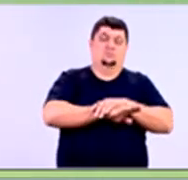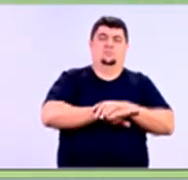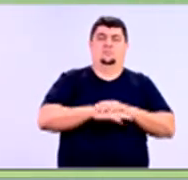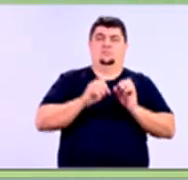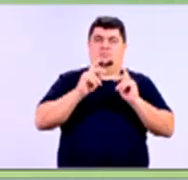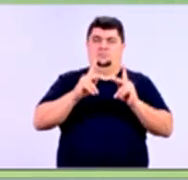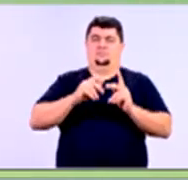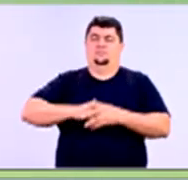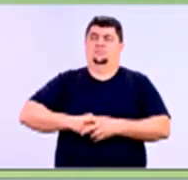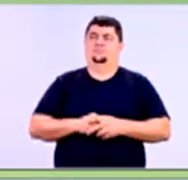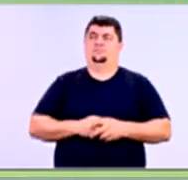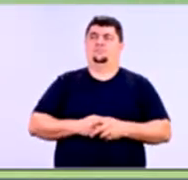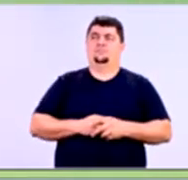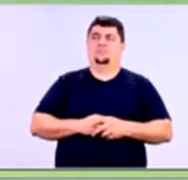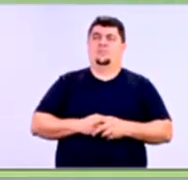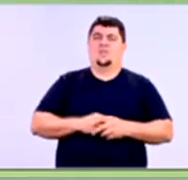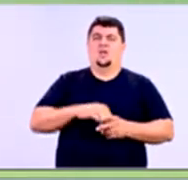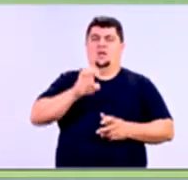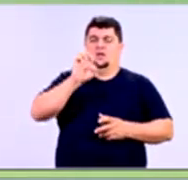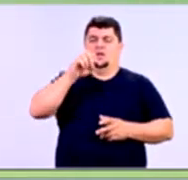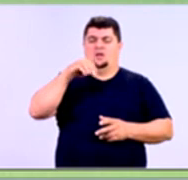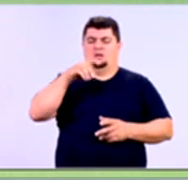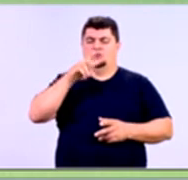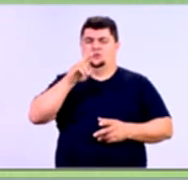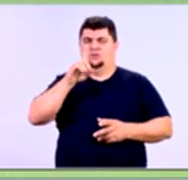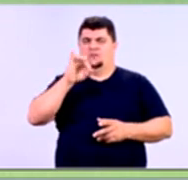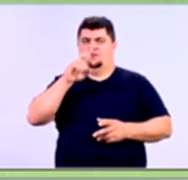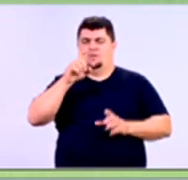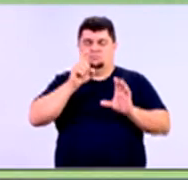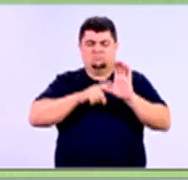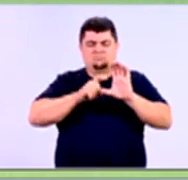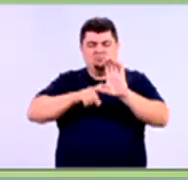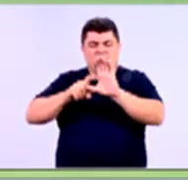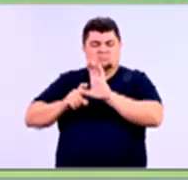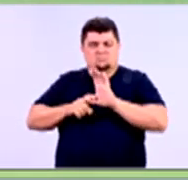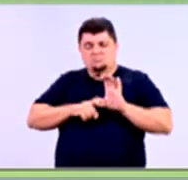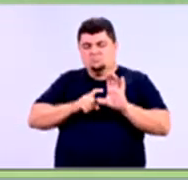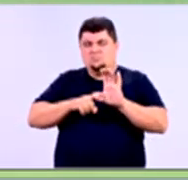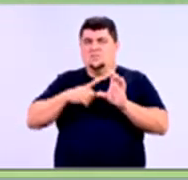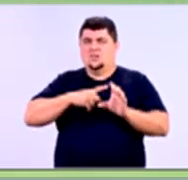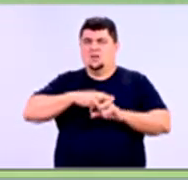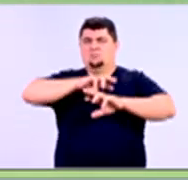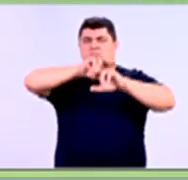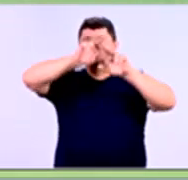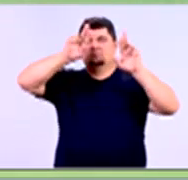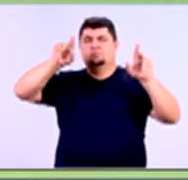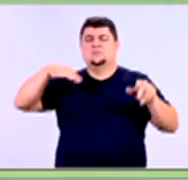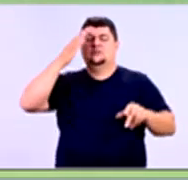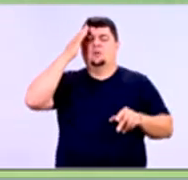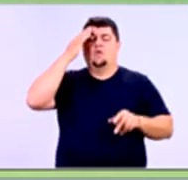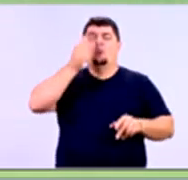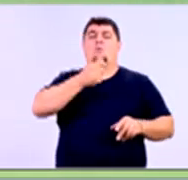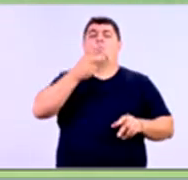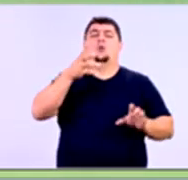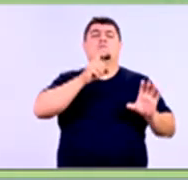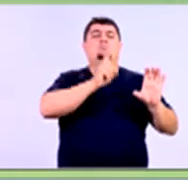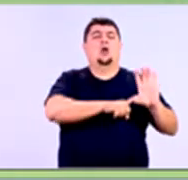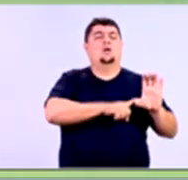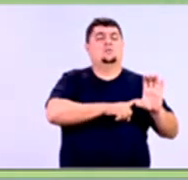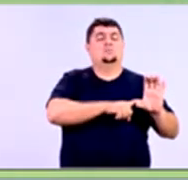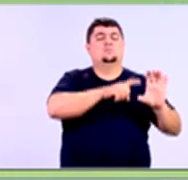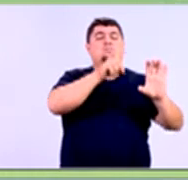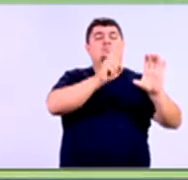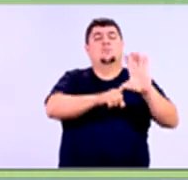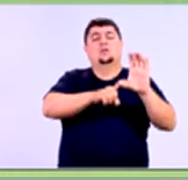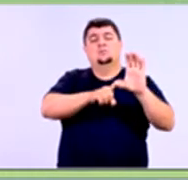Ok? Quando a gente fala de endividamento, a gente vai ter vários indicadores que vão medir endividamento. Esse endividamento está